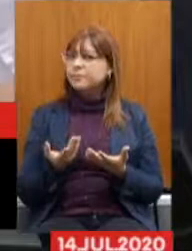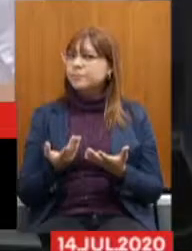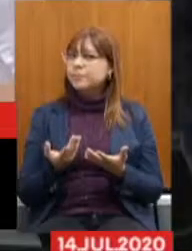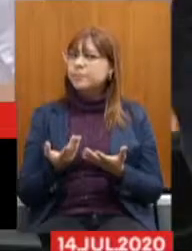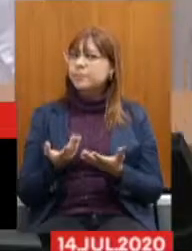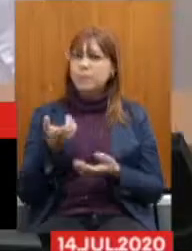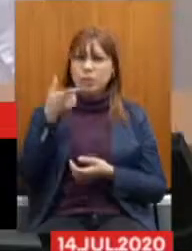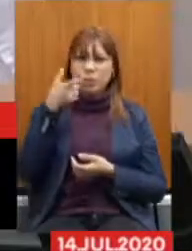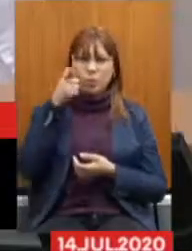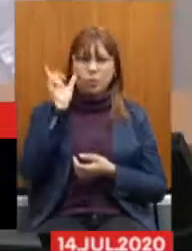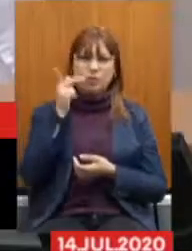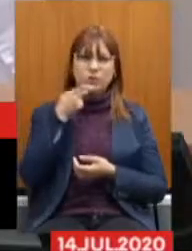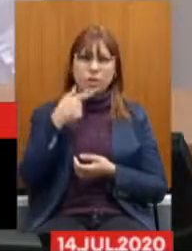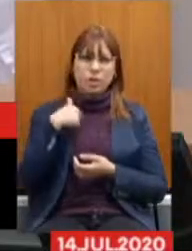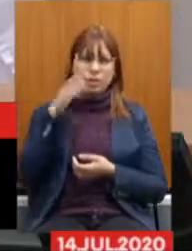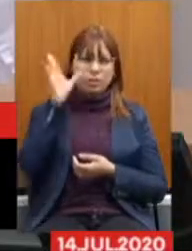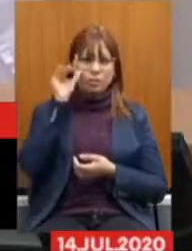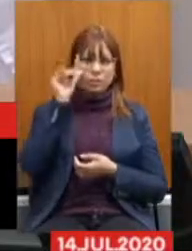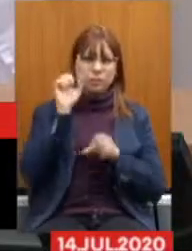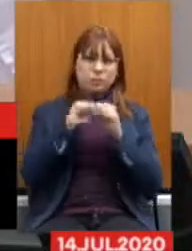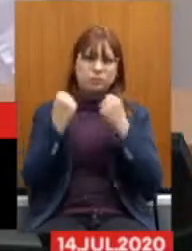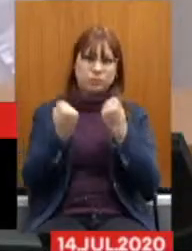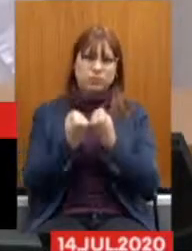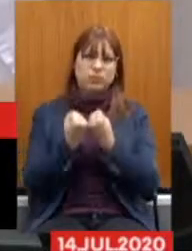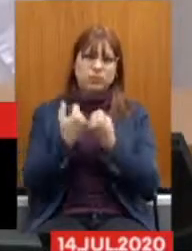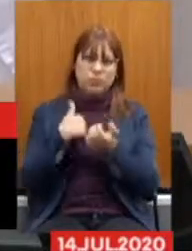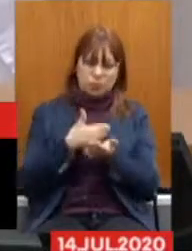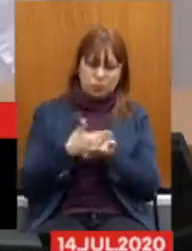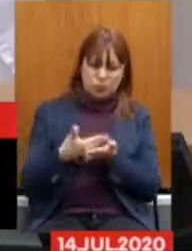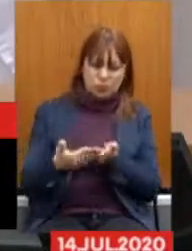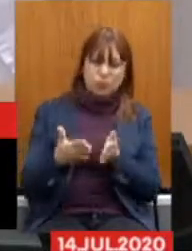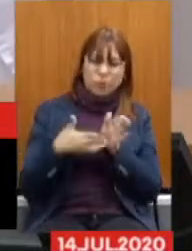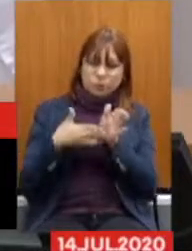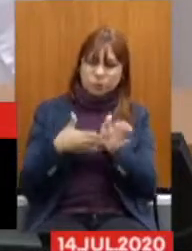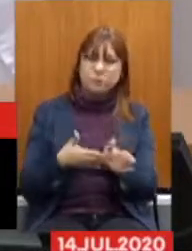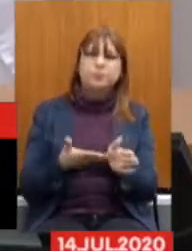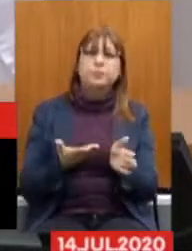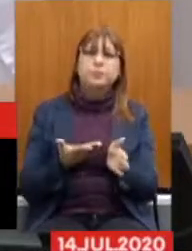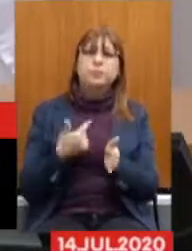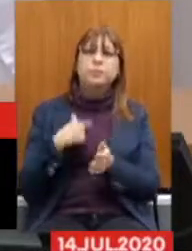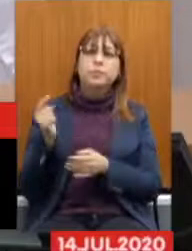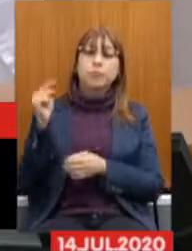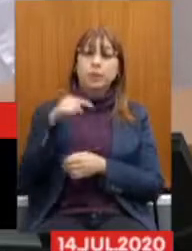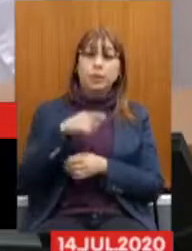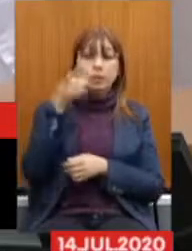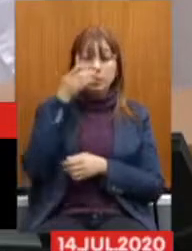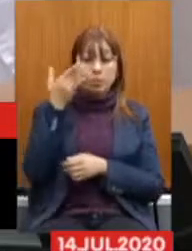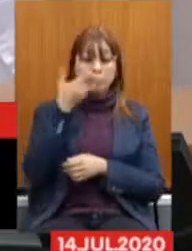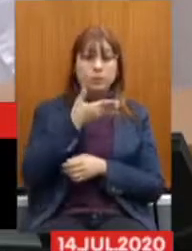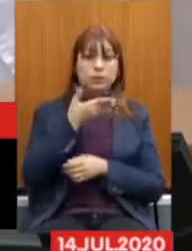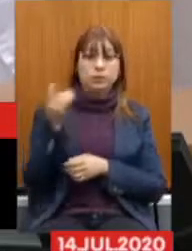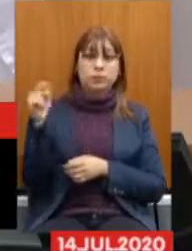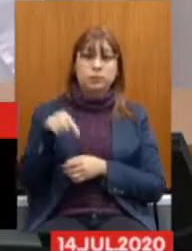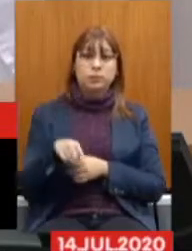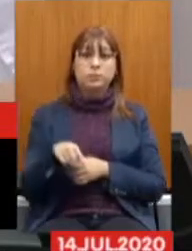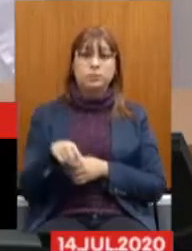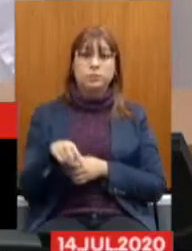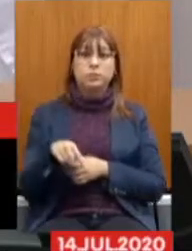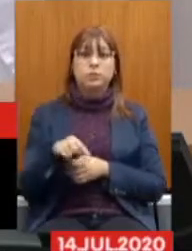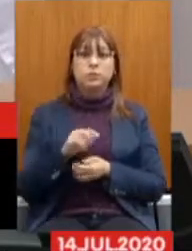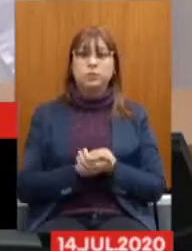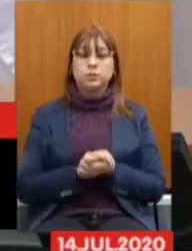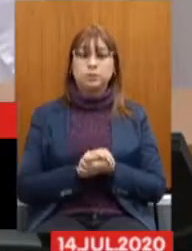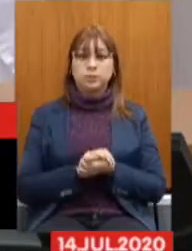Ontem foi dito Aqui Eu estava assistindo Seminar Estou assistindo Desde o começo Primeiro que eu Só estou aqui presencial Para